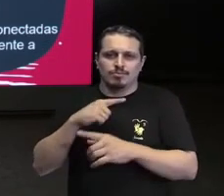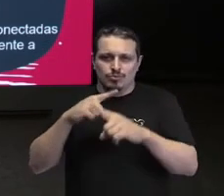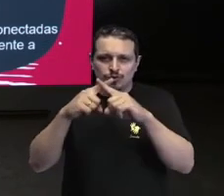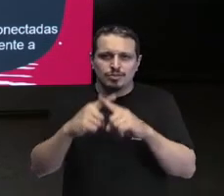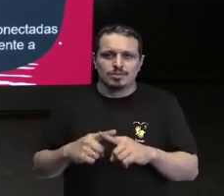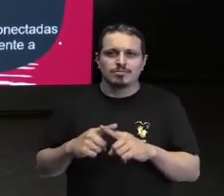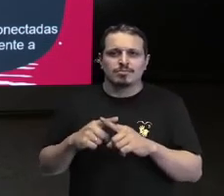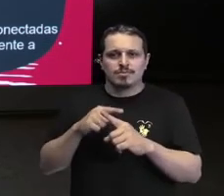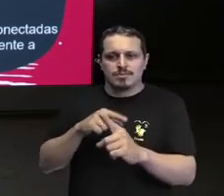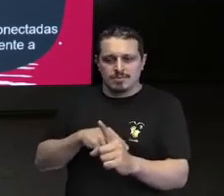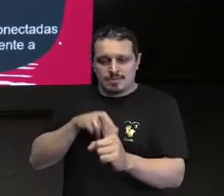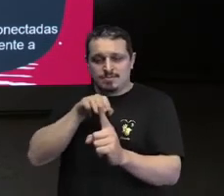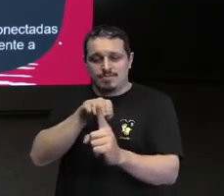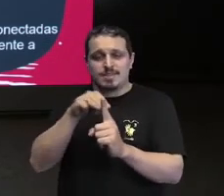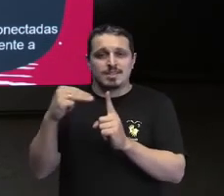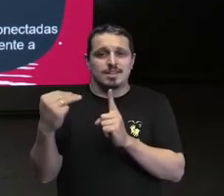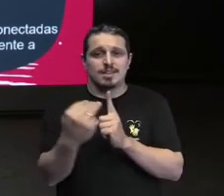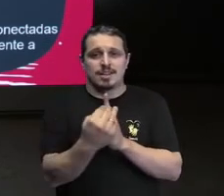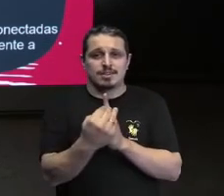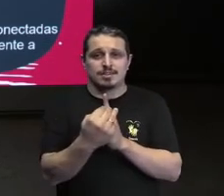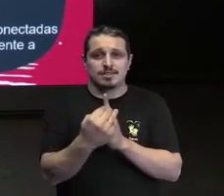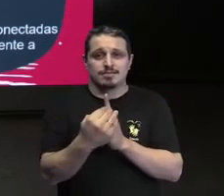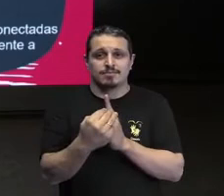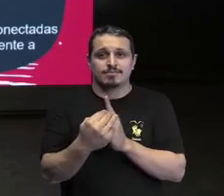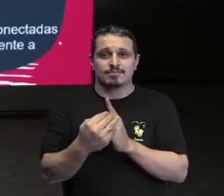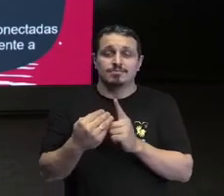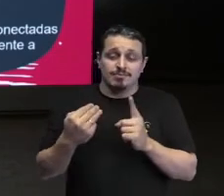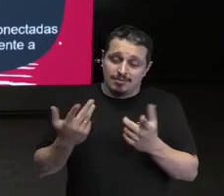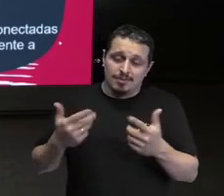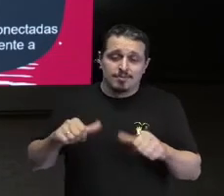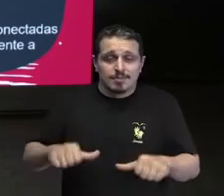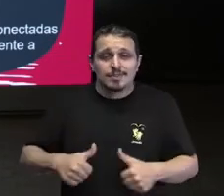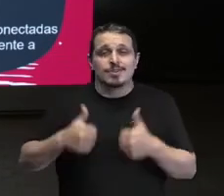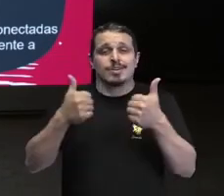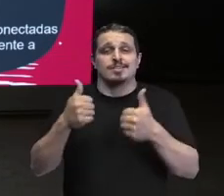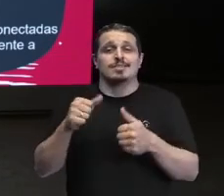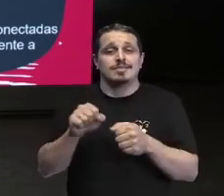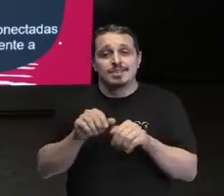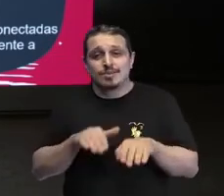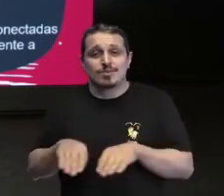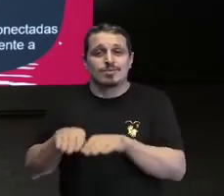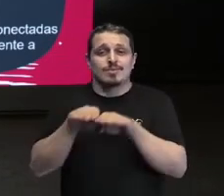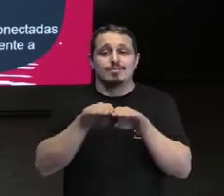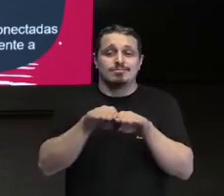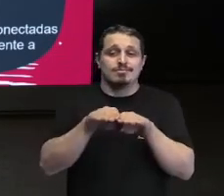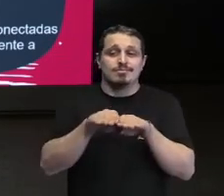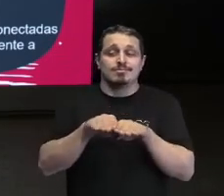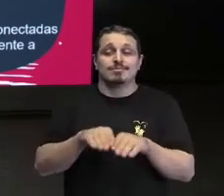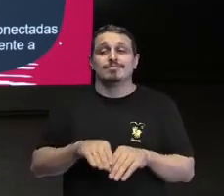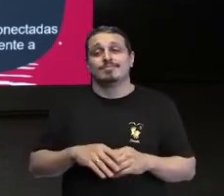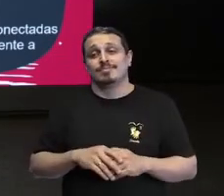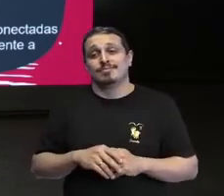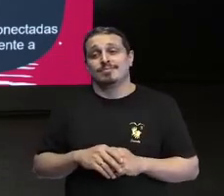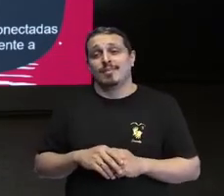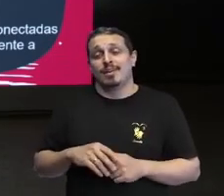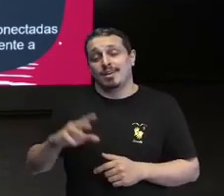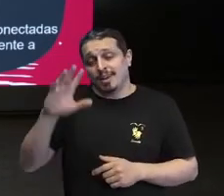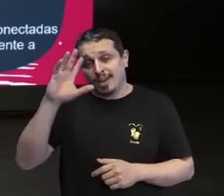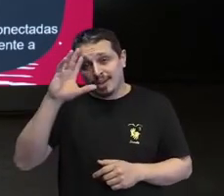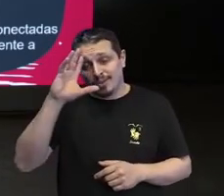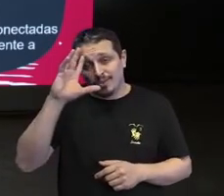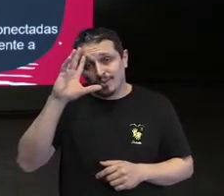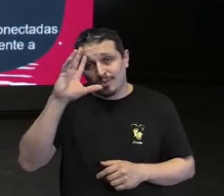né e consigo inclusive trazer melhores soluções para os meus clientes